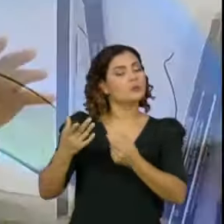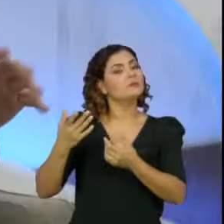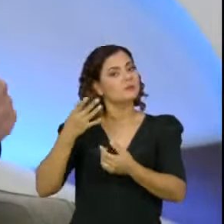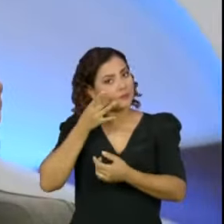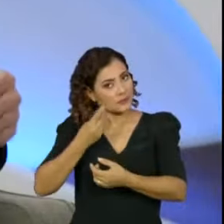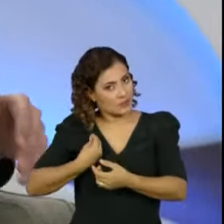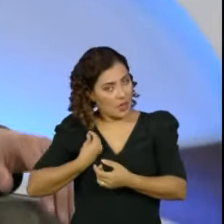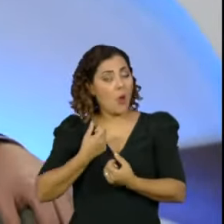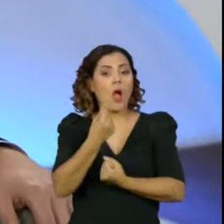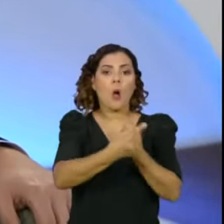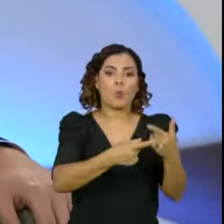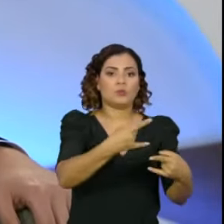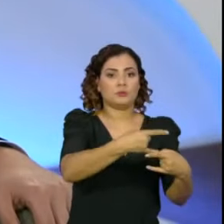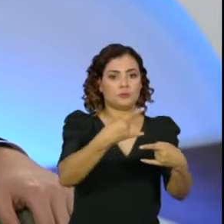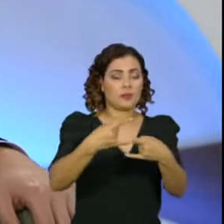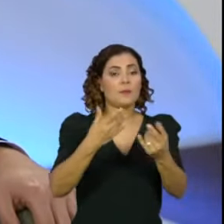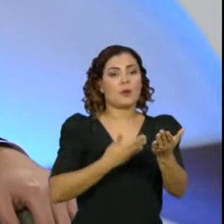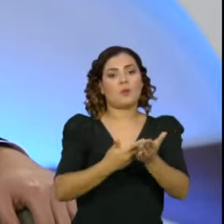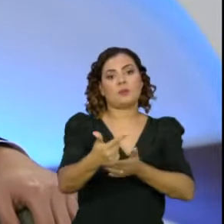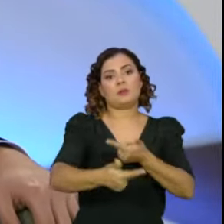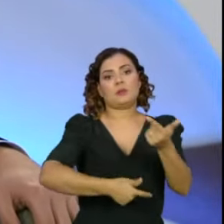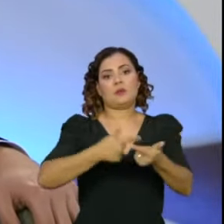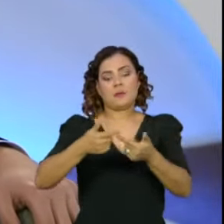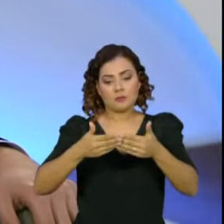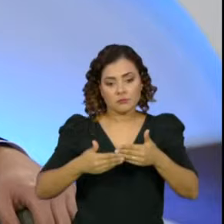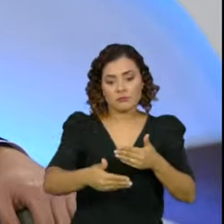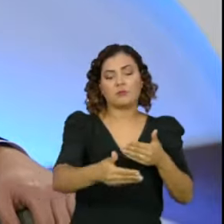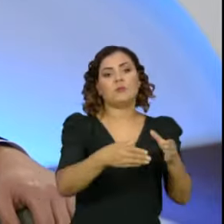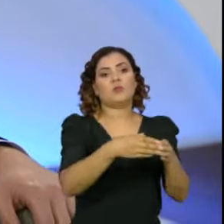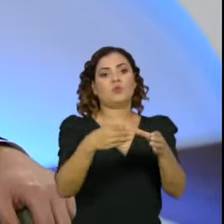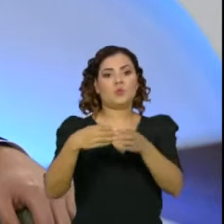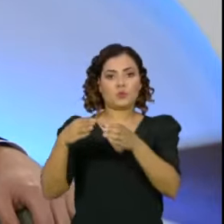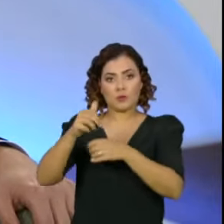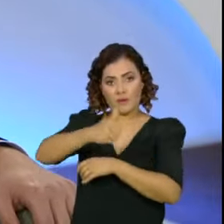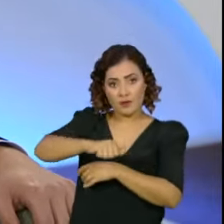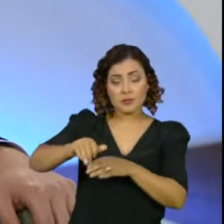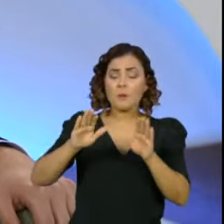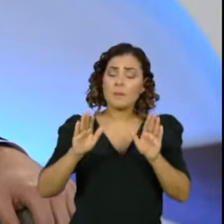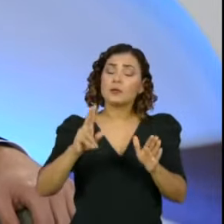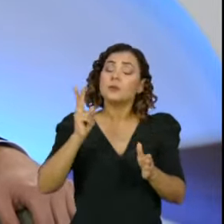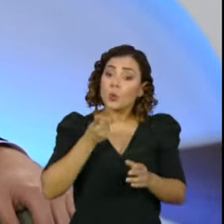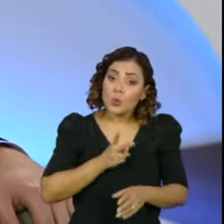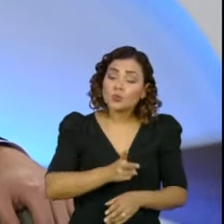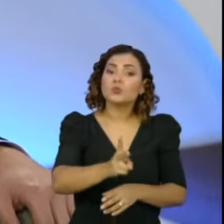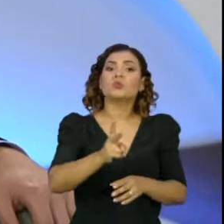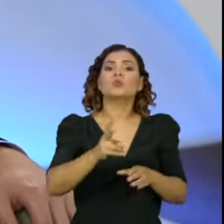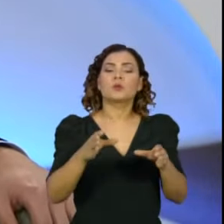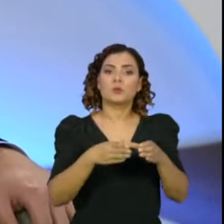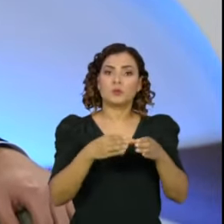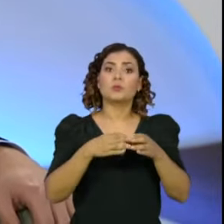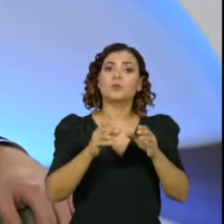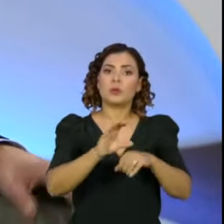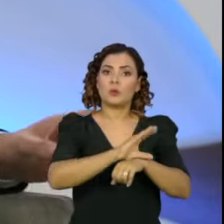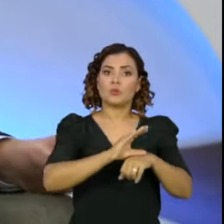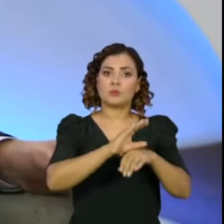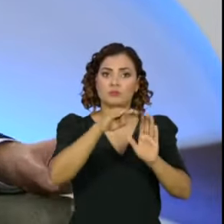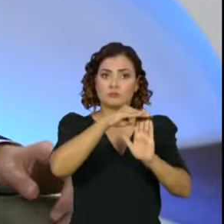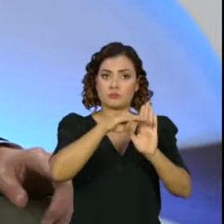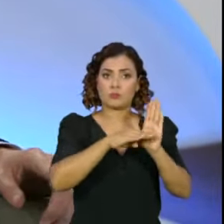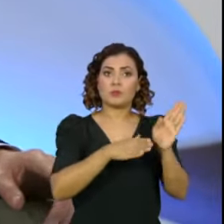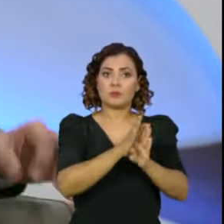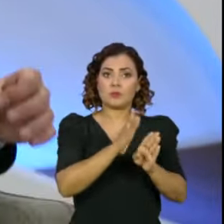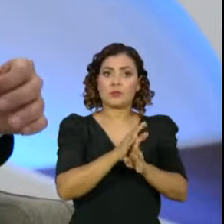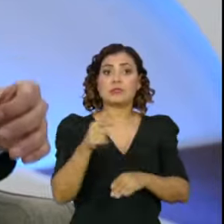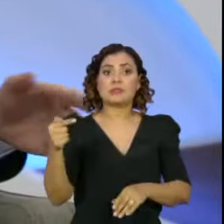temos no Senado para permitir o início do funcionamento das comissões. Mas mantém-se ainda sob a égide do ato da comissão diretora nº